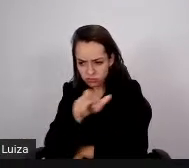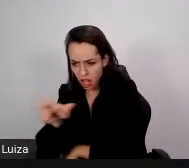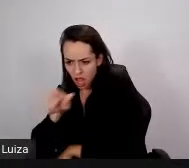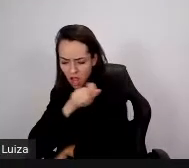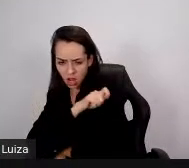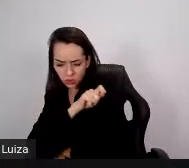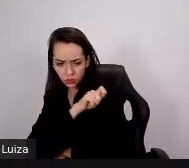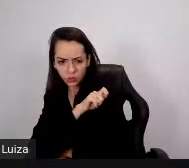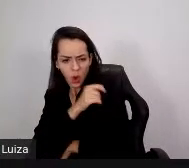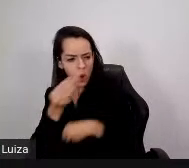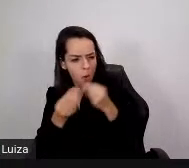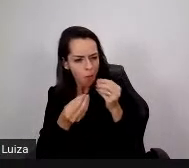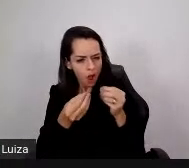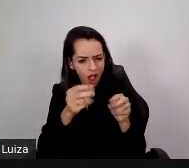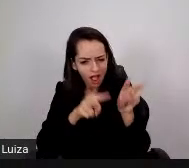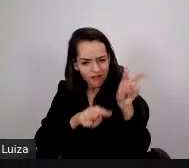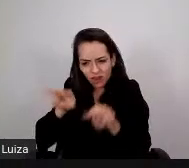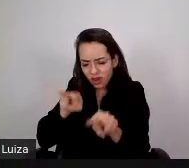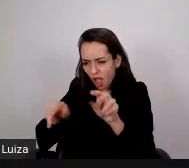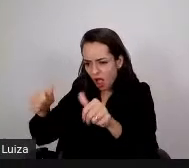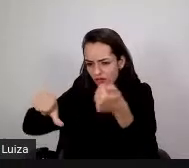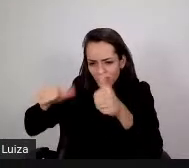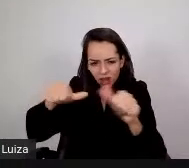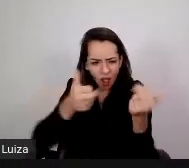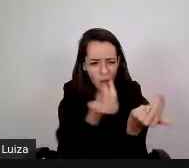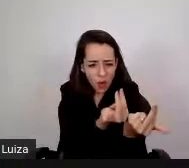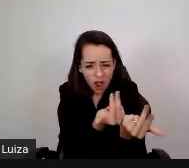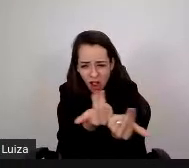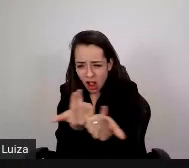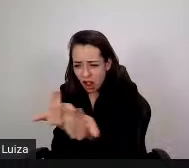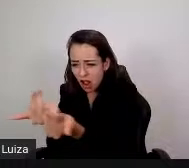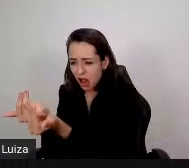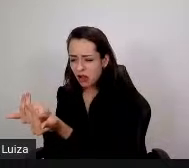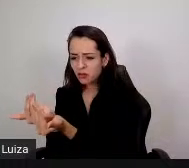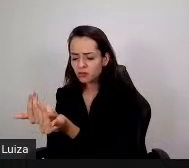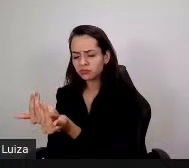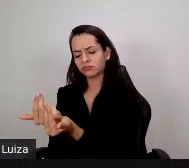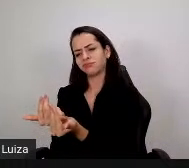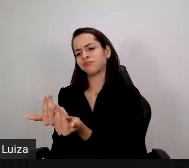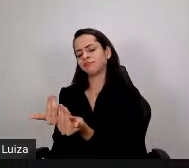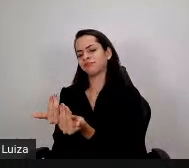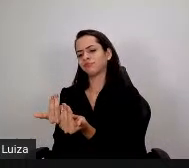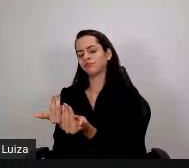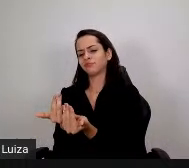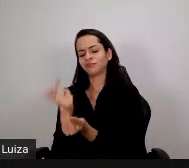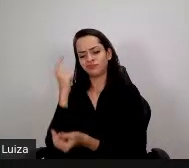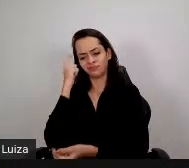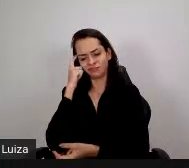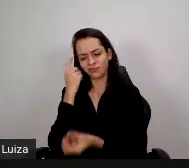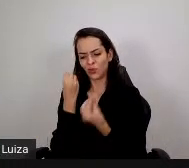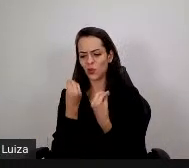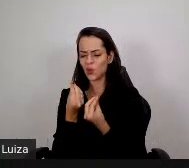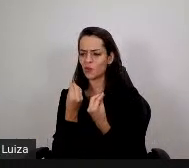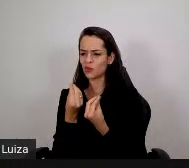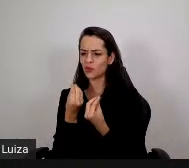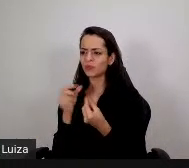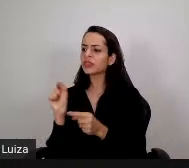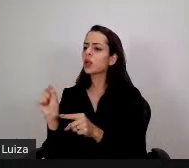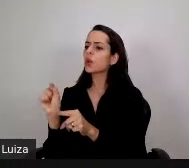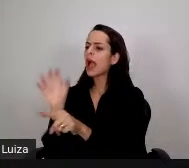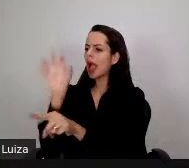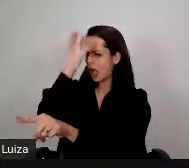avaliá-los da mesma maneira, como que eu posso deixar de avaliar a aprendizagem e começar a avaliar